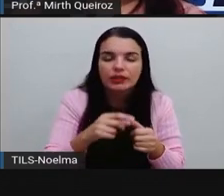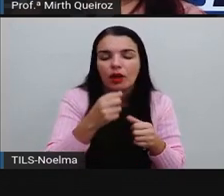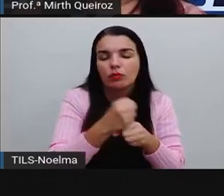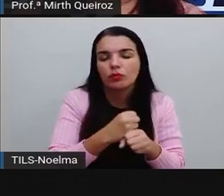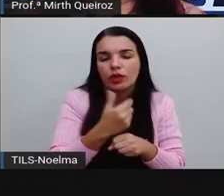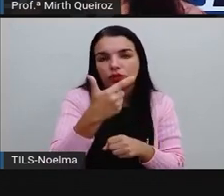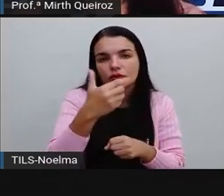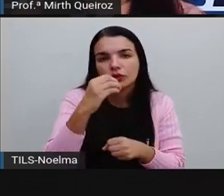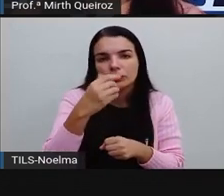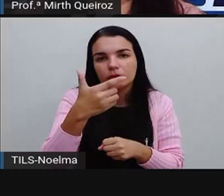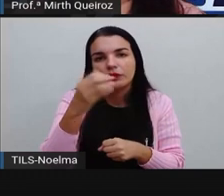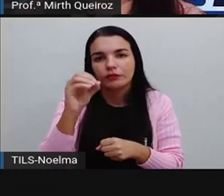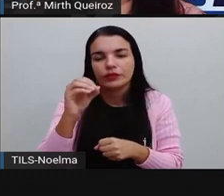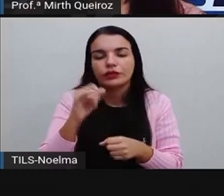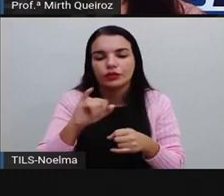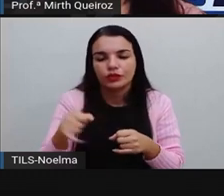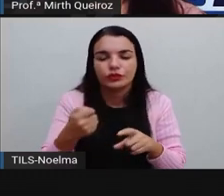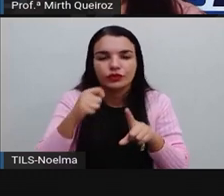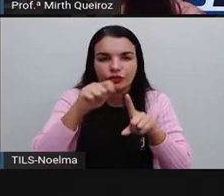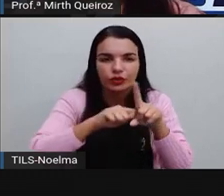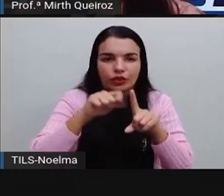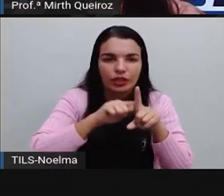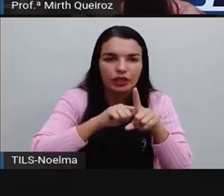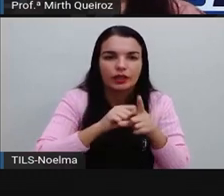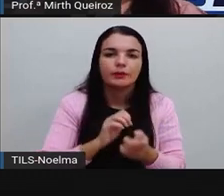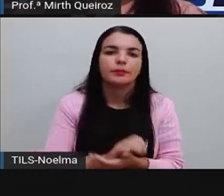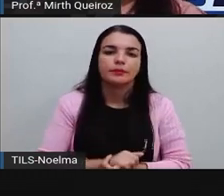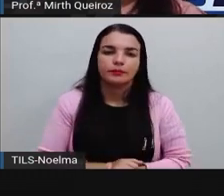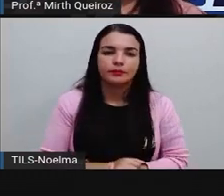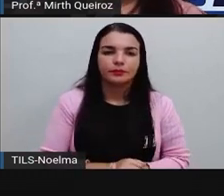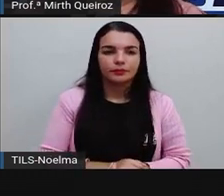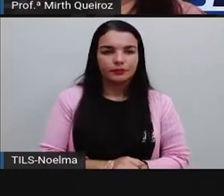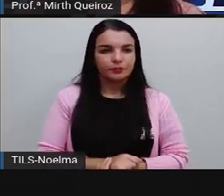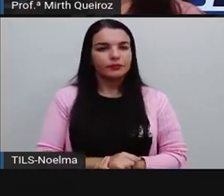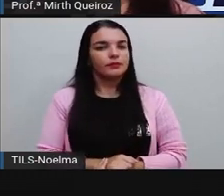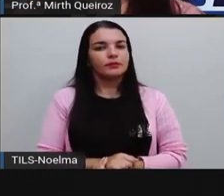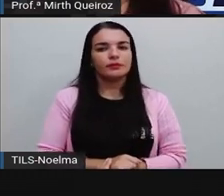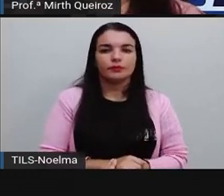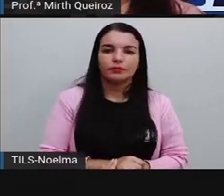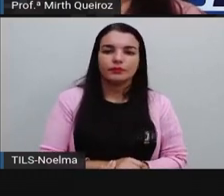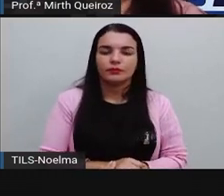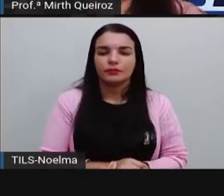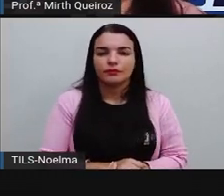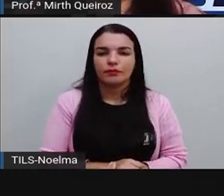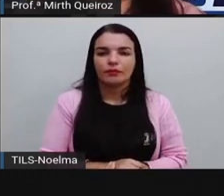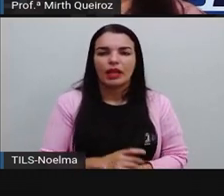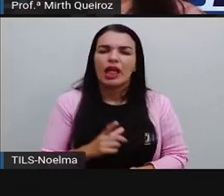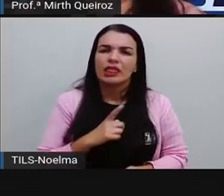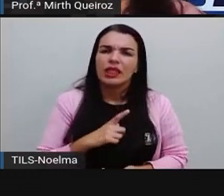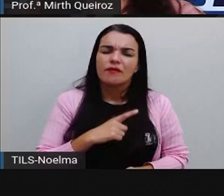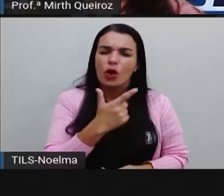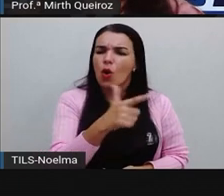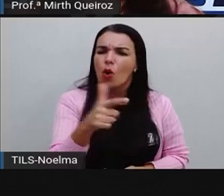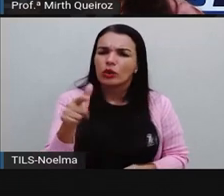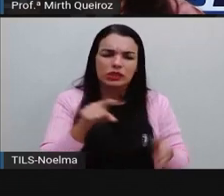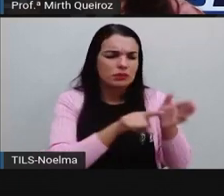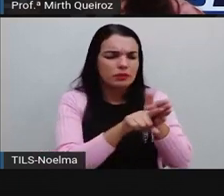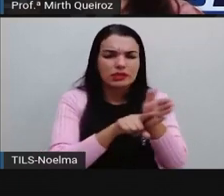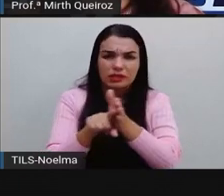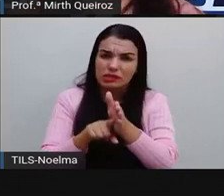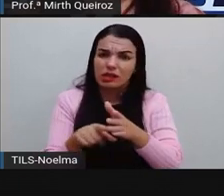em janeiro, em janeiro não, no ano de 2020, né? Os dados de janeiro de 2020. Ela reuniu outras